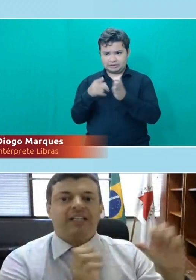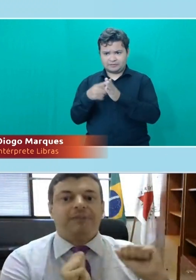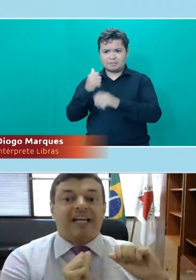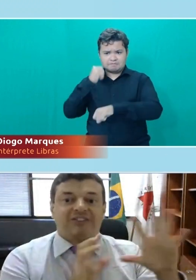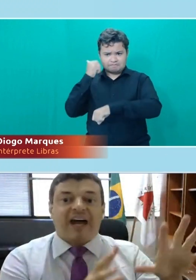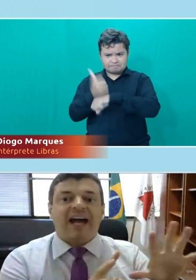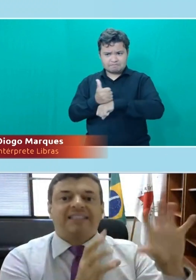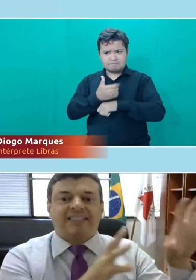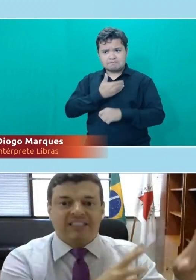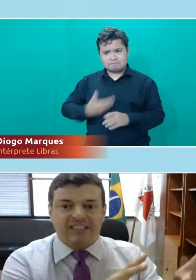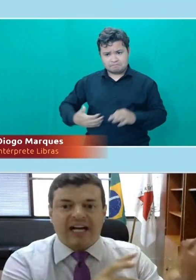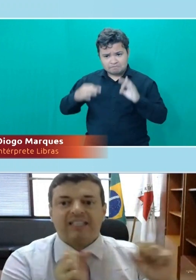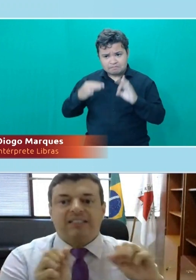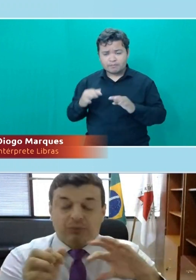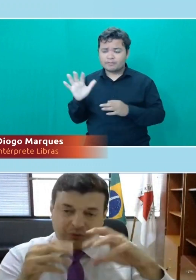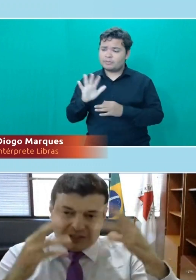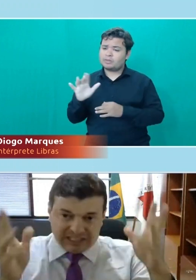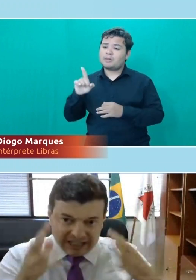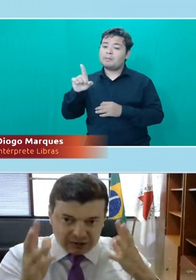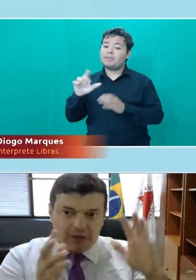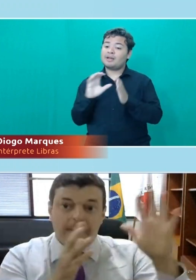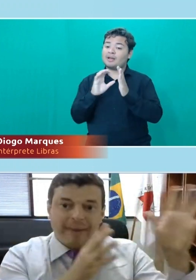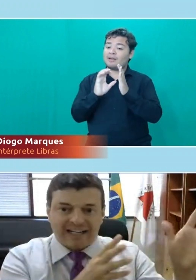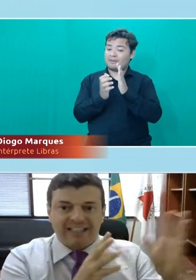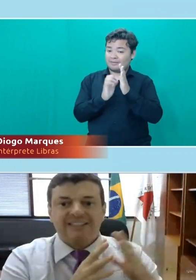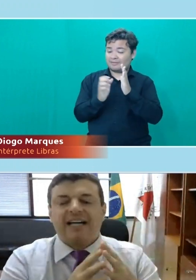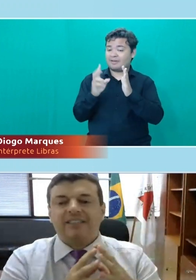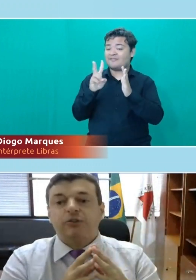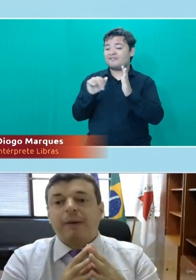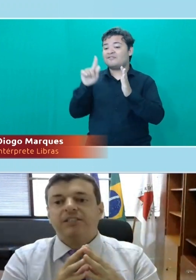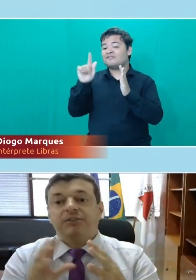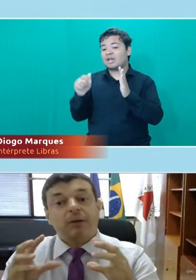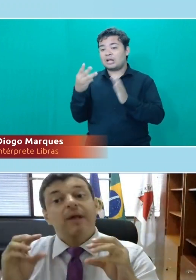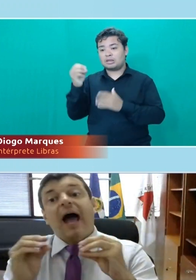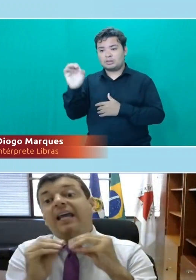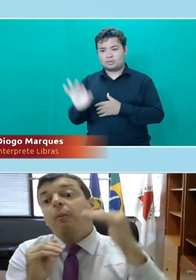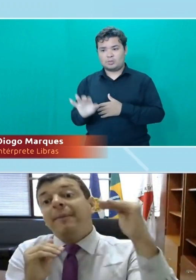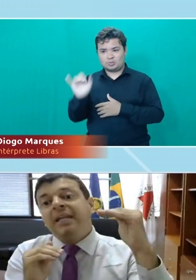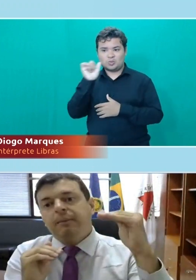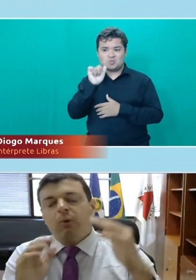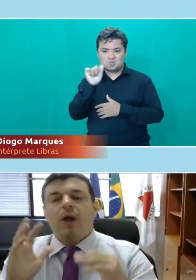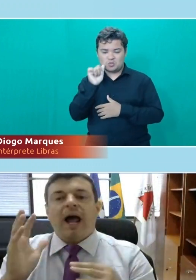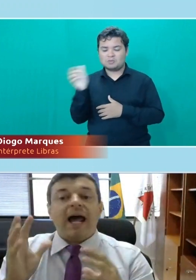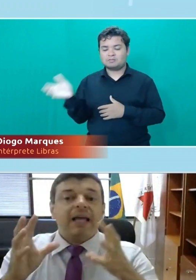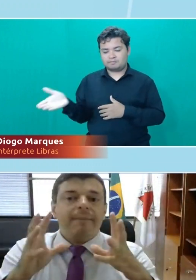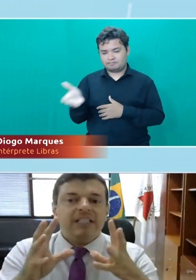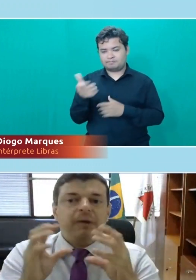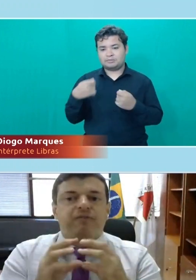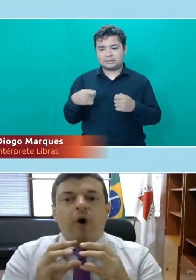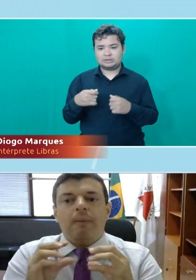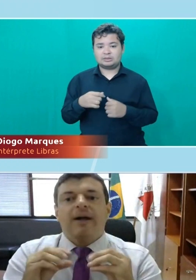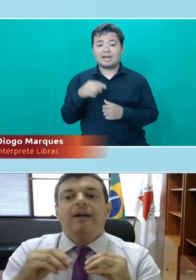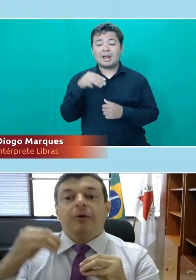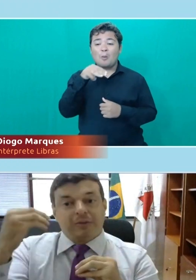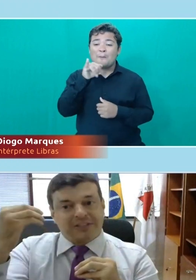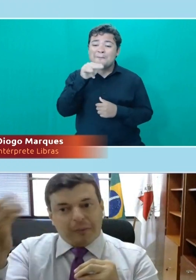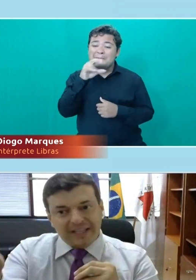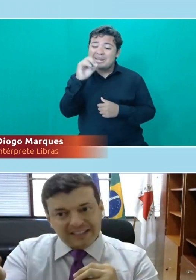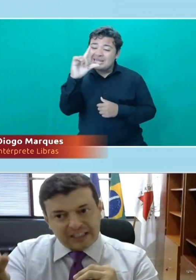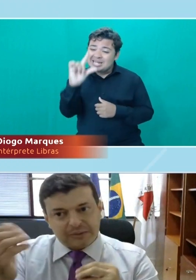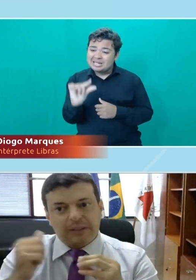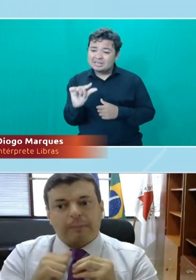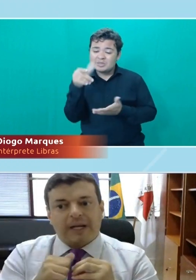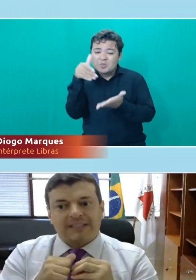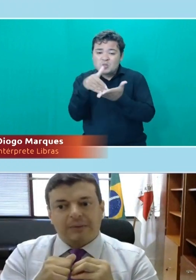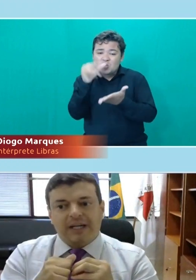Tem que reservar 30% das vagas dos candidatos para candidatos nos partidos. Então, aquilo é um mínimo. Da mesma forma, eu tenho